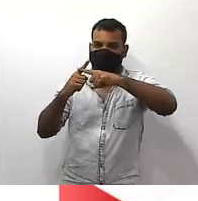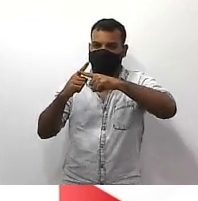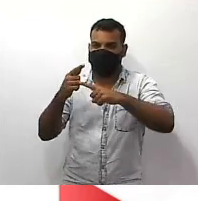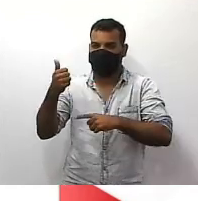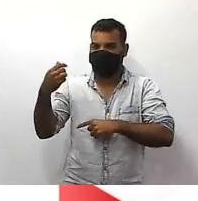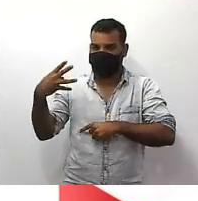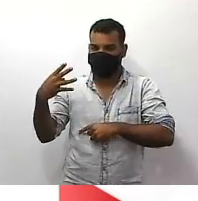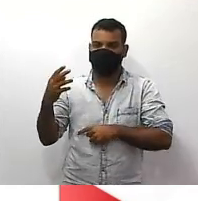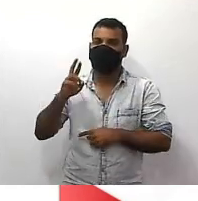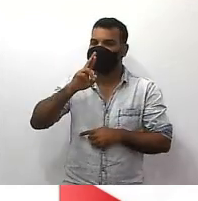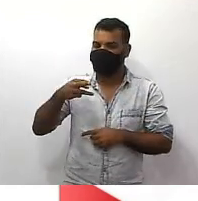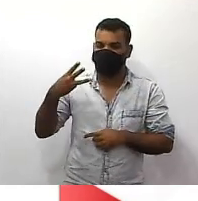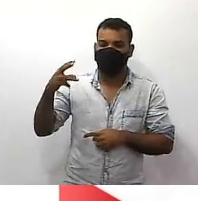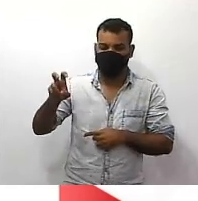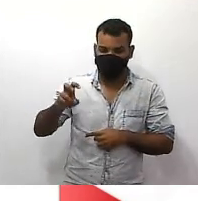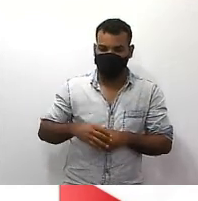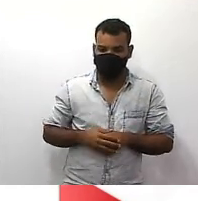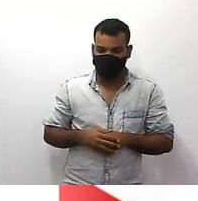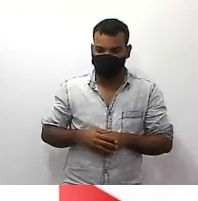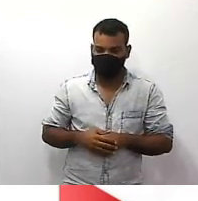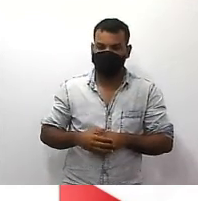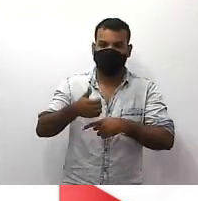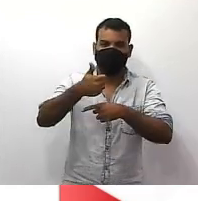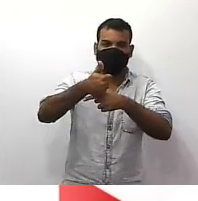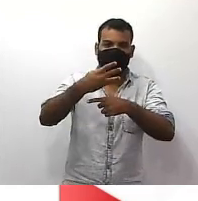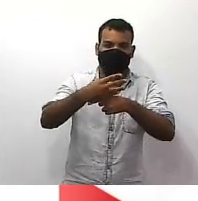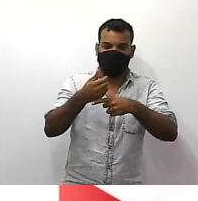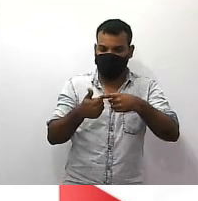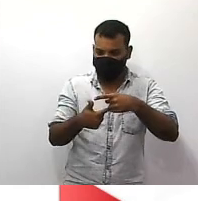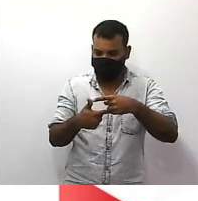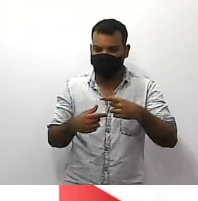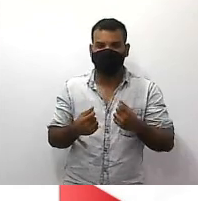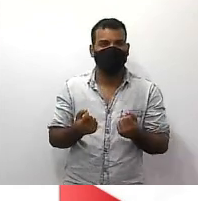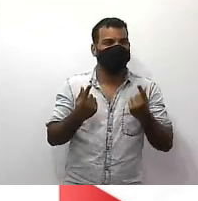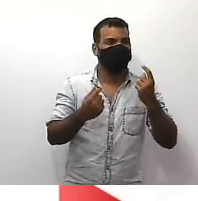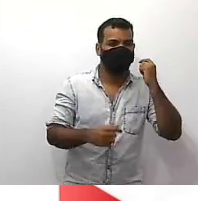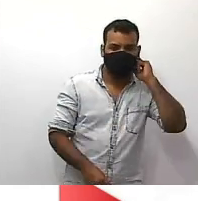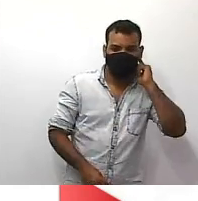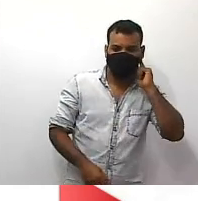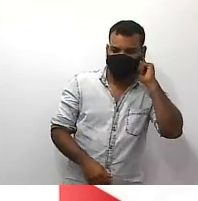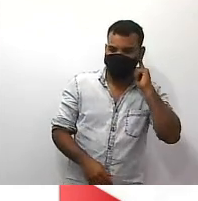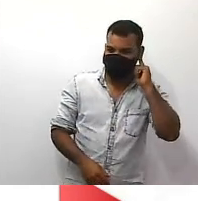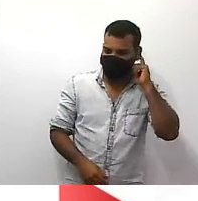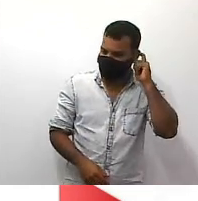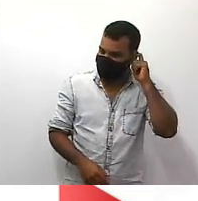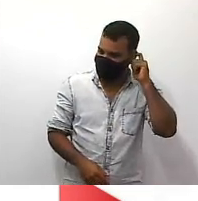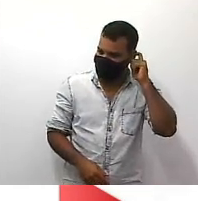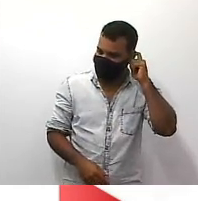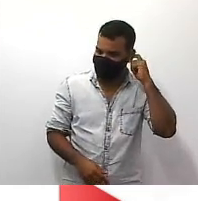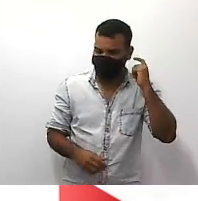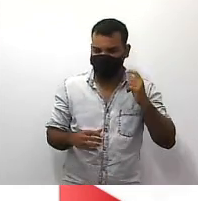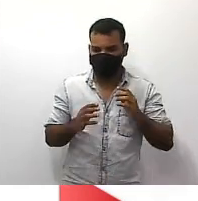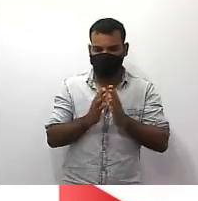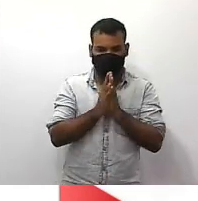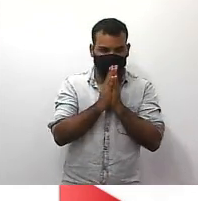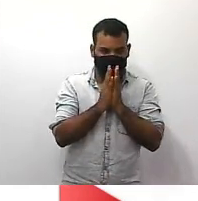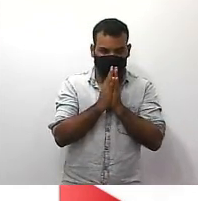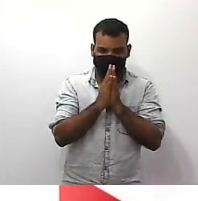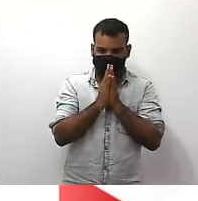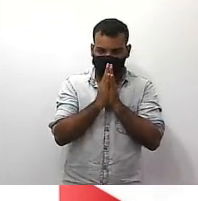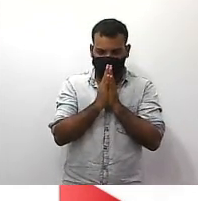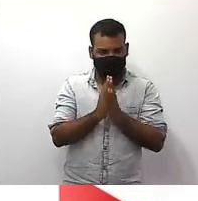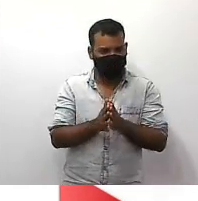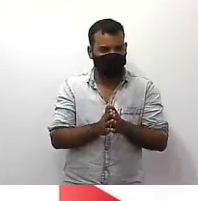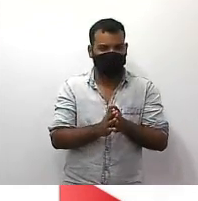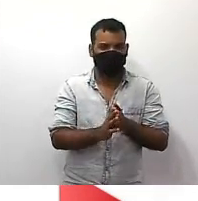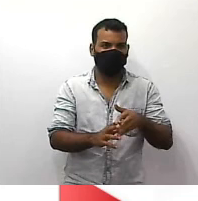quem é esse cara? 14 sobre 12 caramba professor mas se eu somar 7 sobre